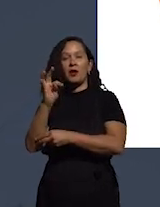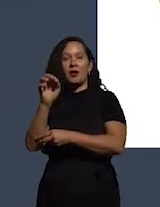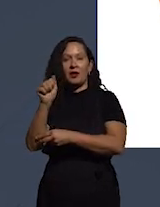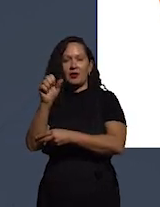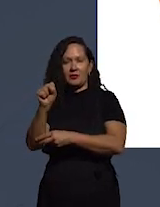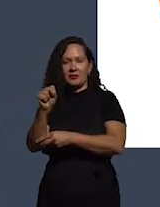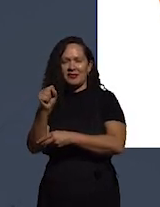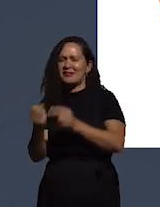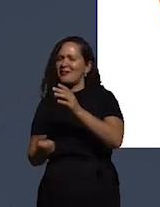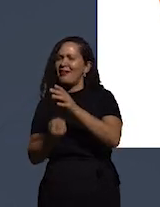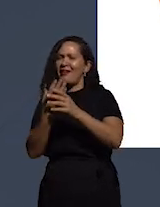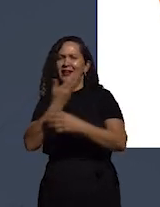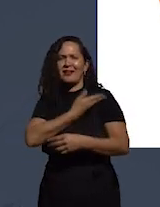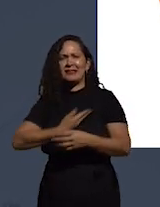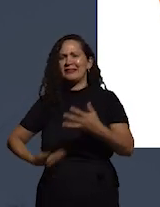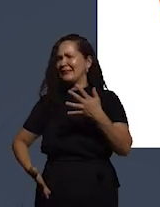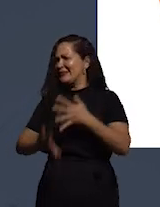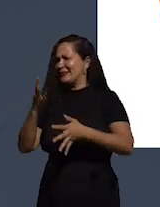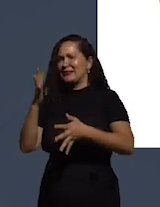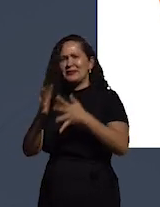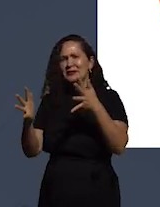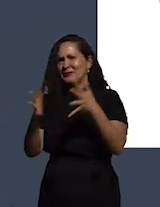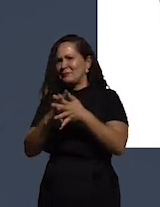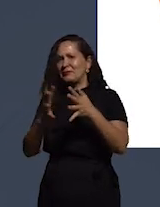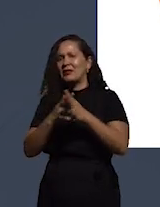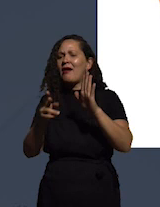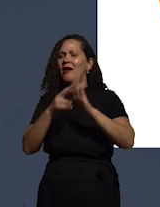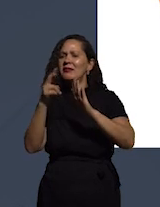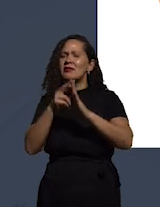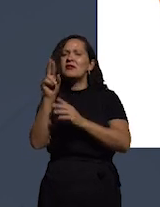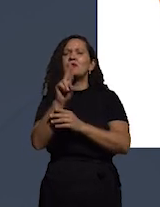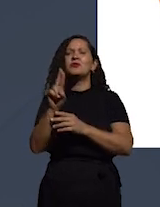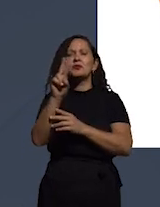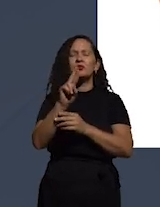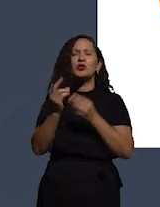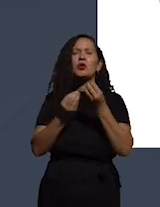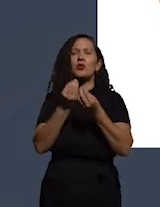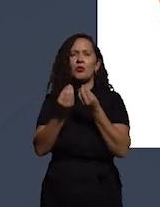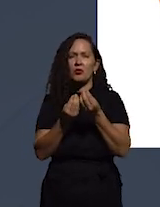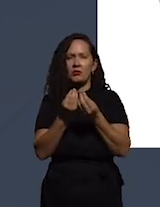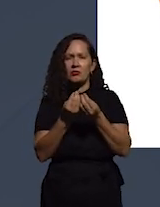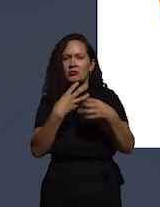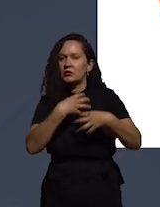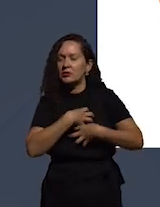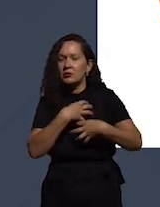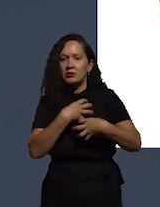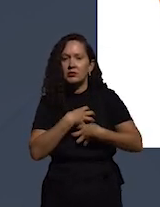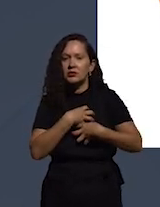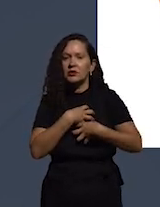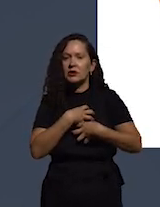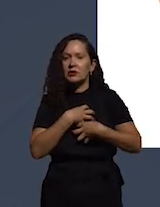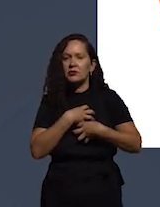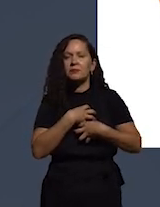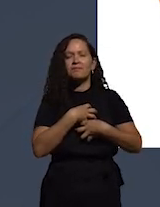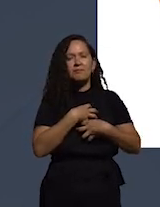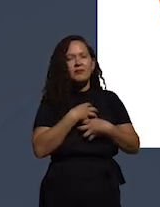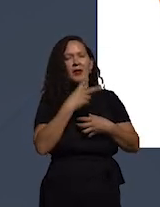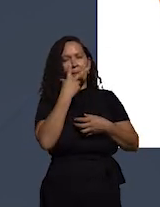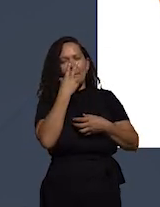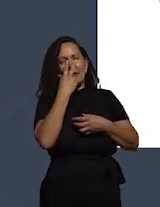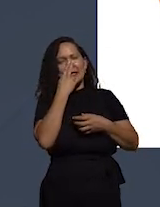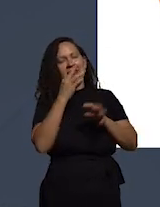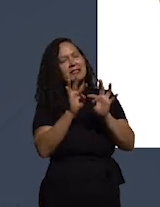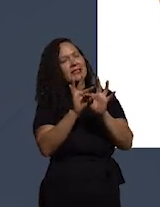muito complicada por quê? porque essas regras vão se aplicar de uma forma bem discreta o